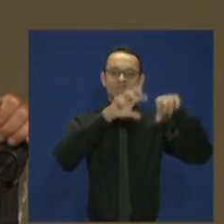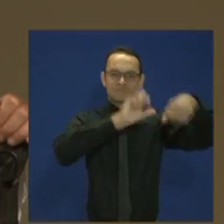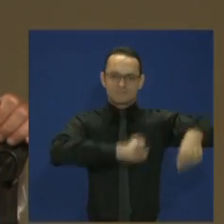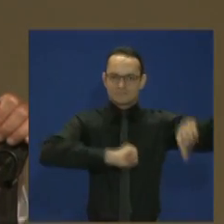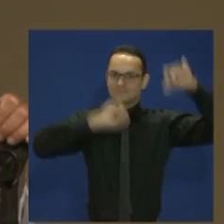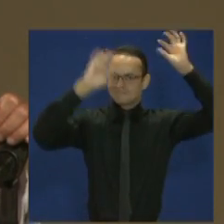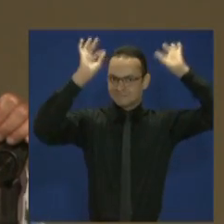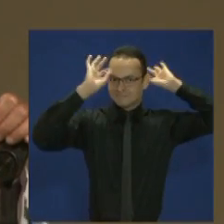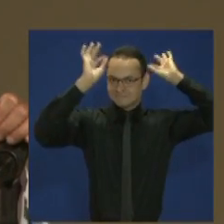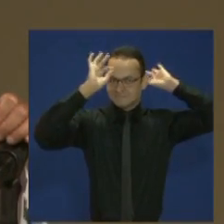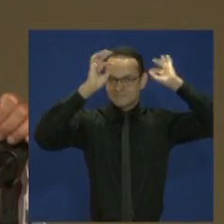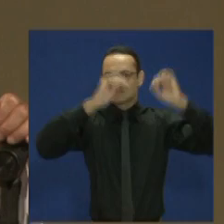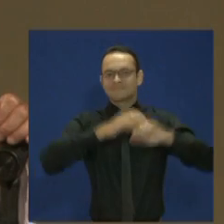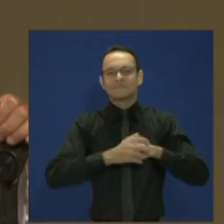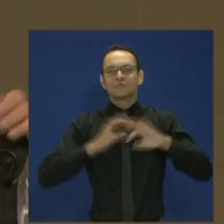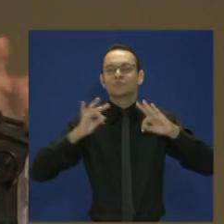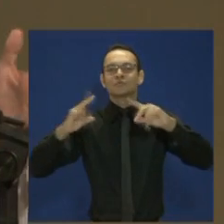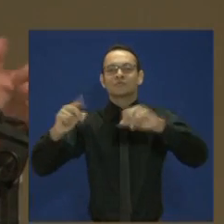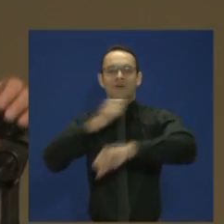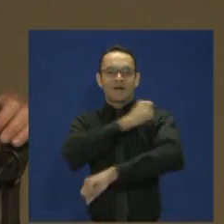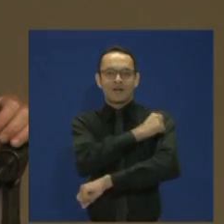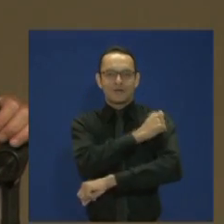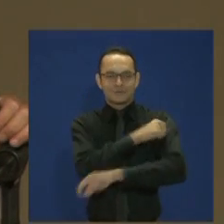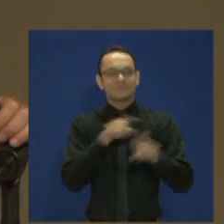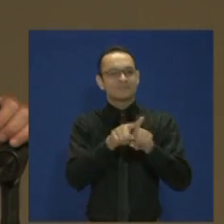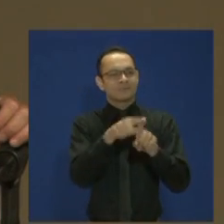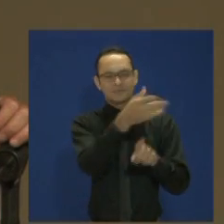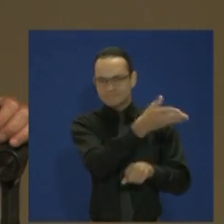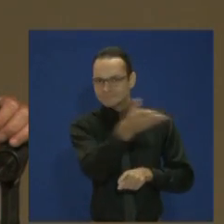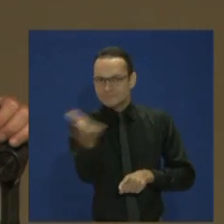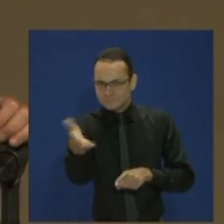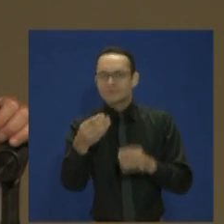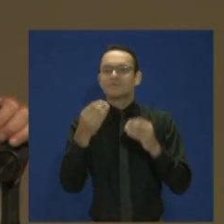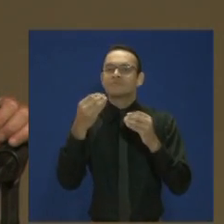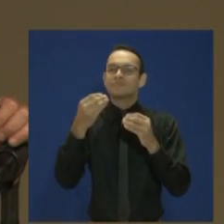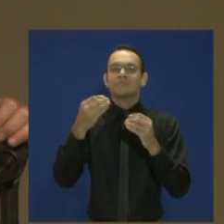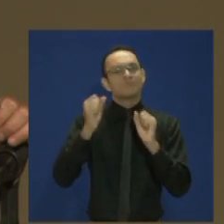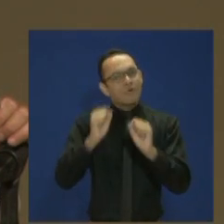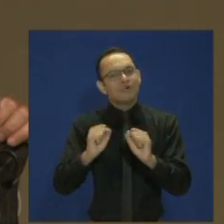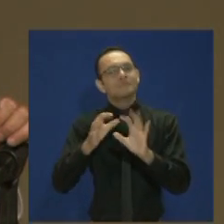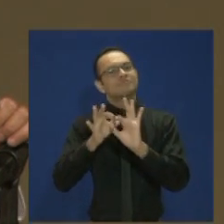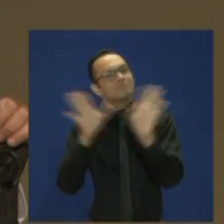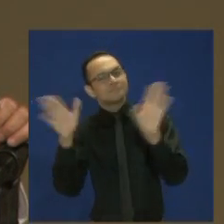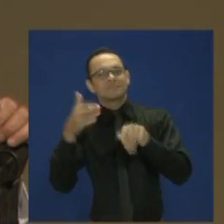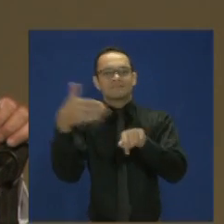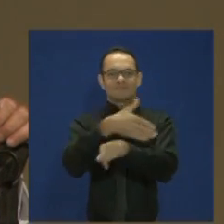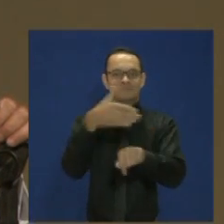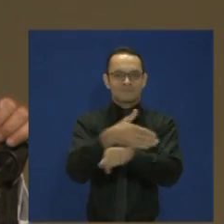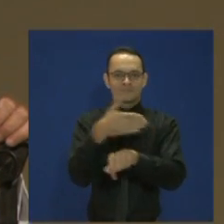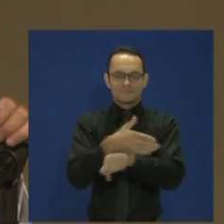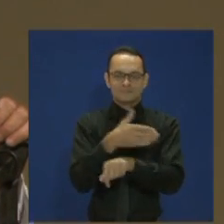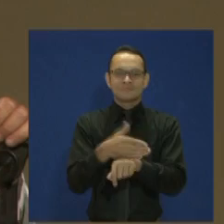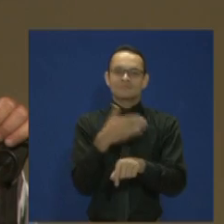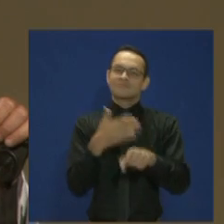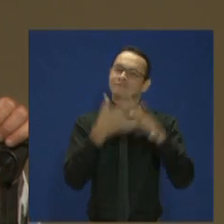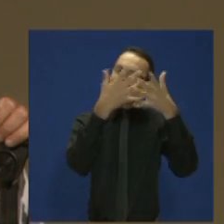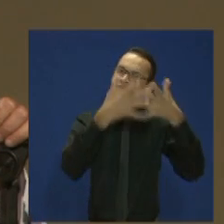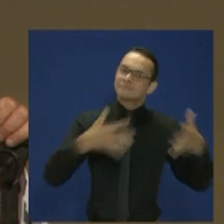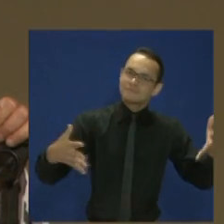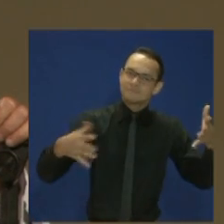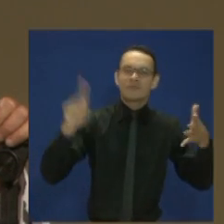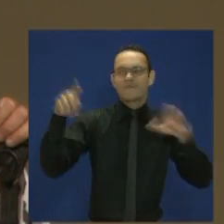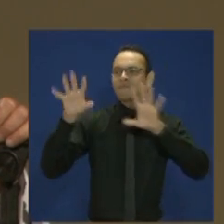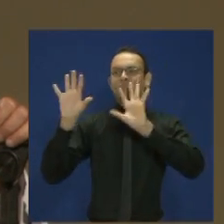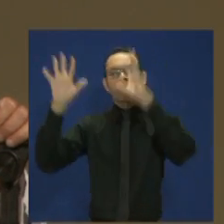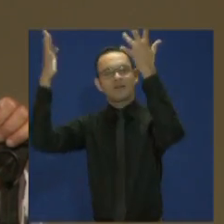todos os alunos, todos vocês, pudessem participar da festa, uma festa que é nossa, uma